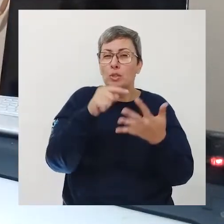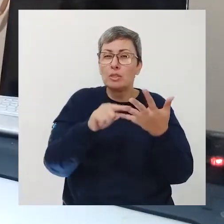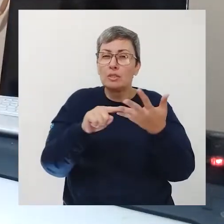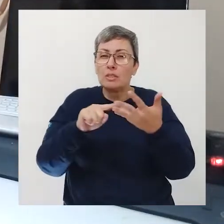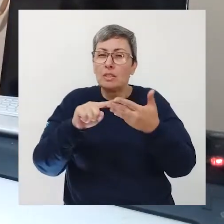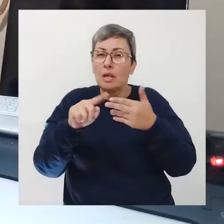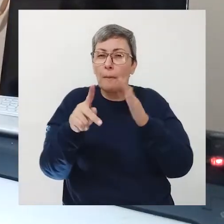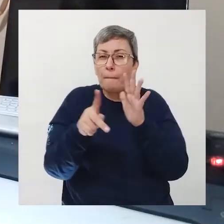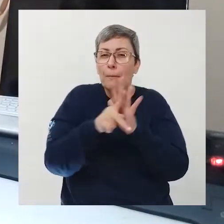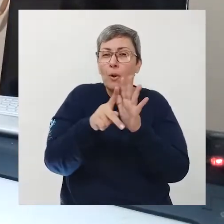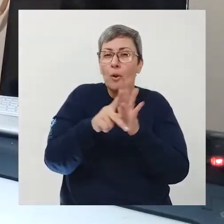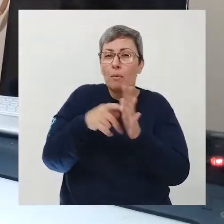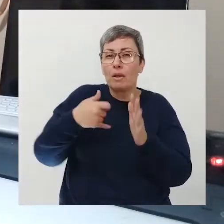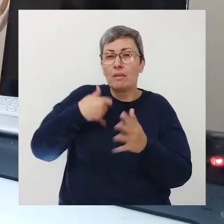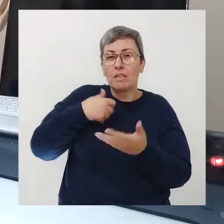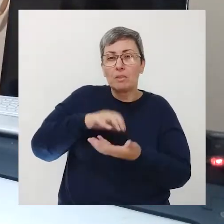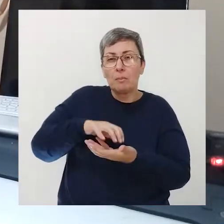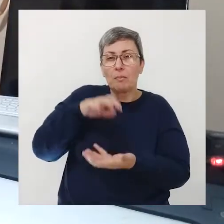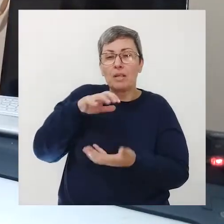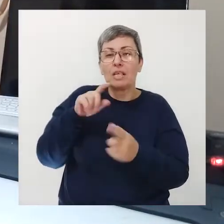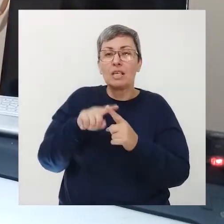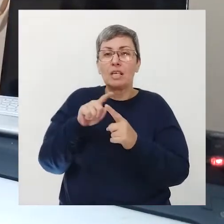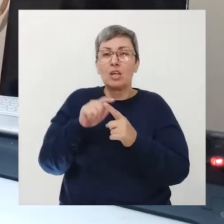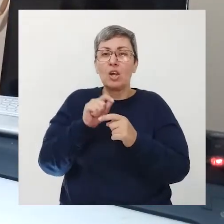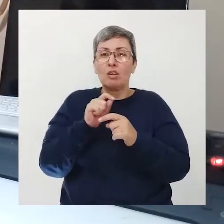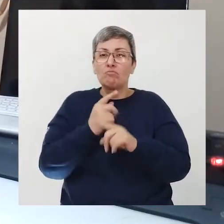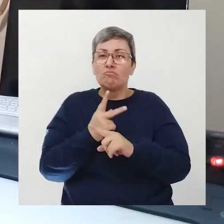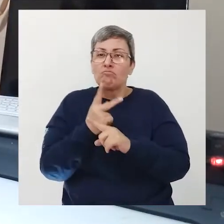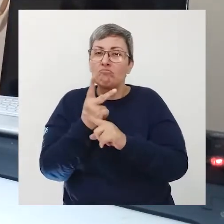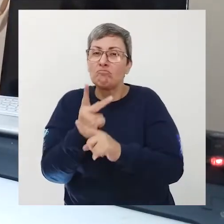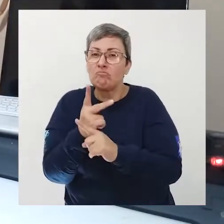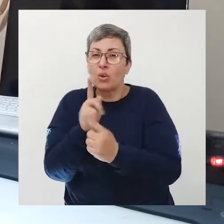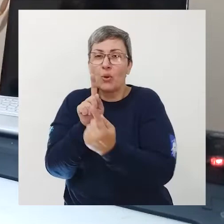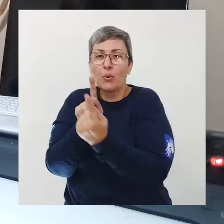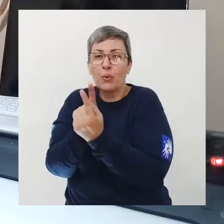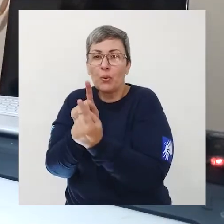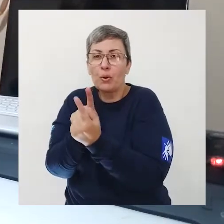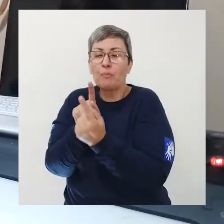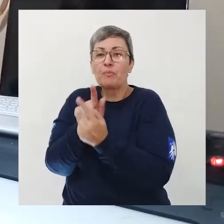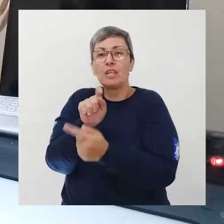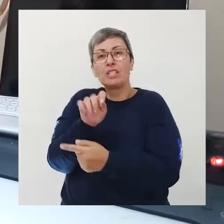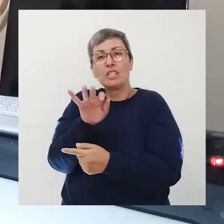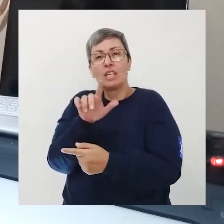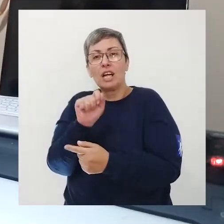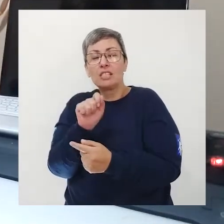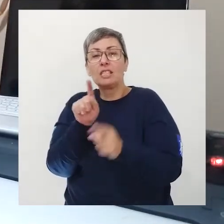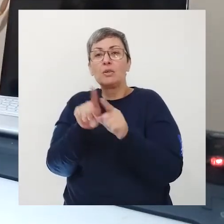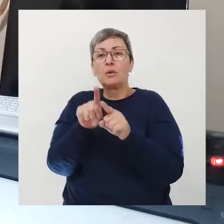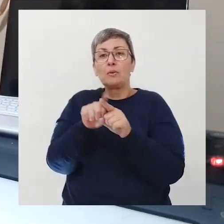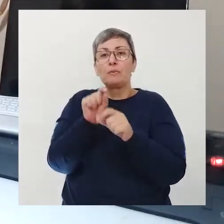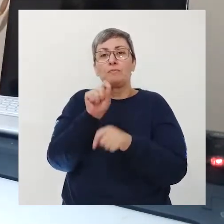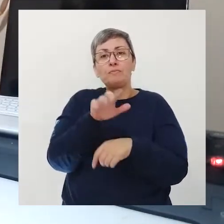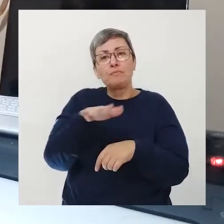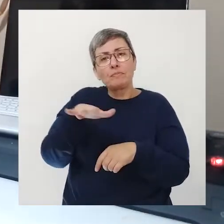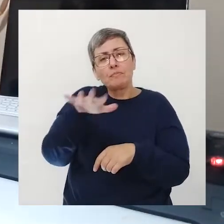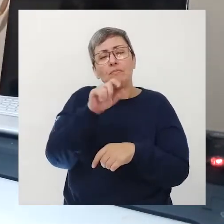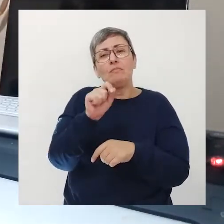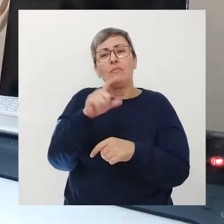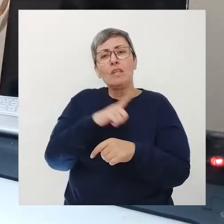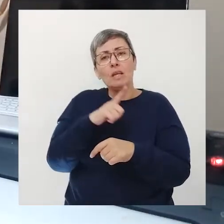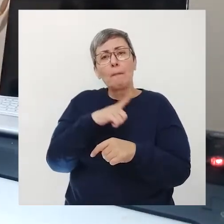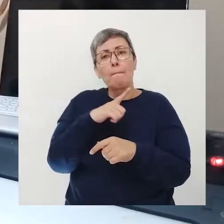pessoas da terceira idade A consulta com o geriatra por exemplo ela é indicada para que